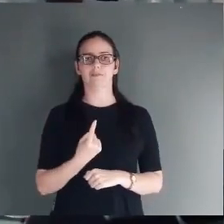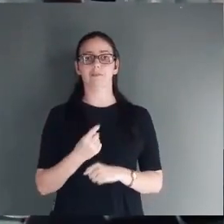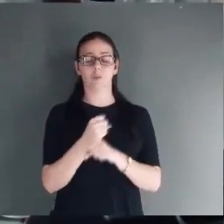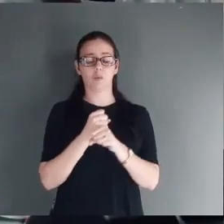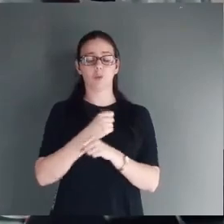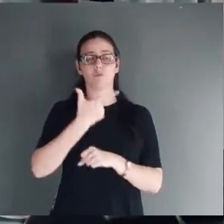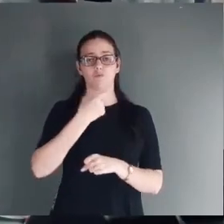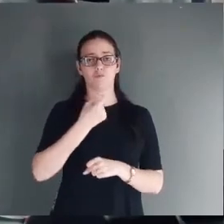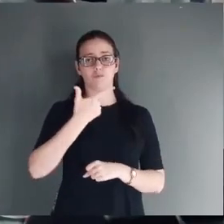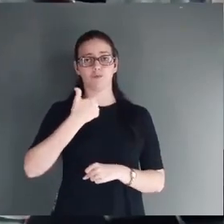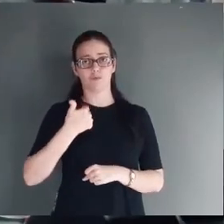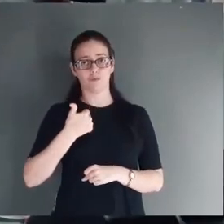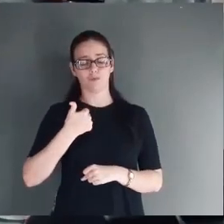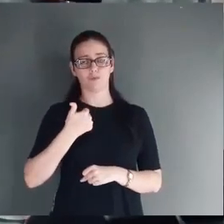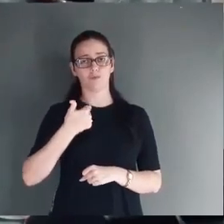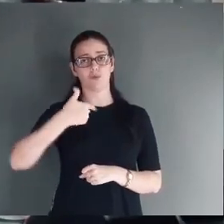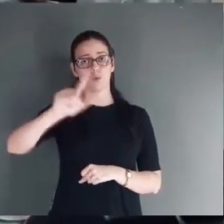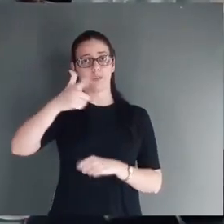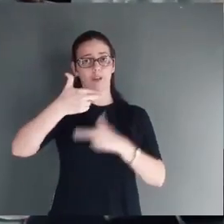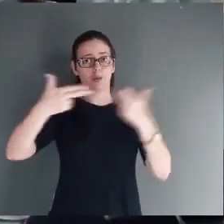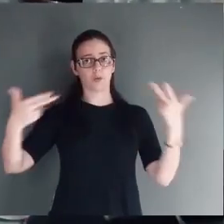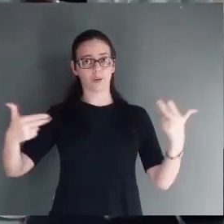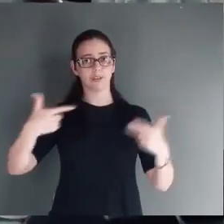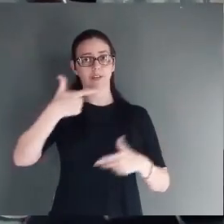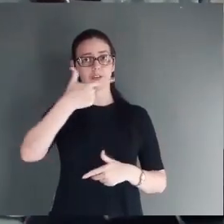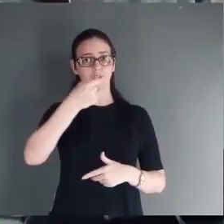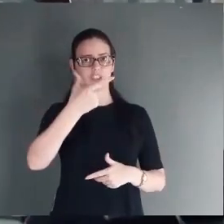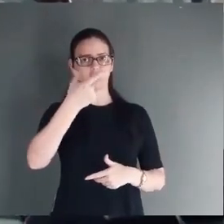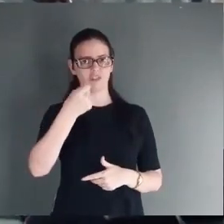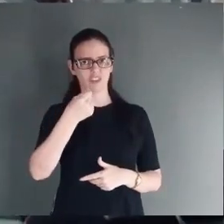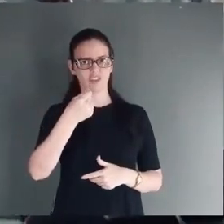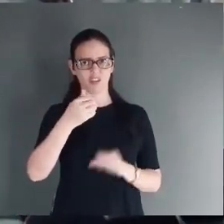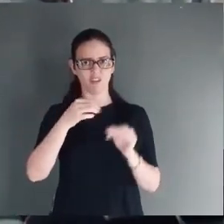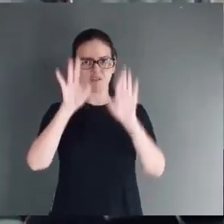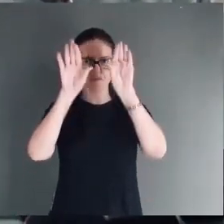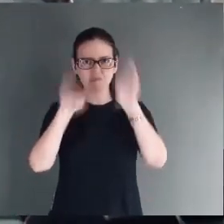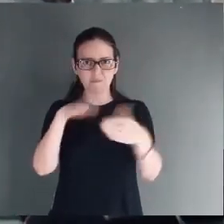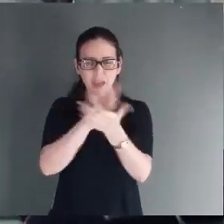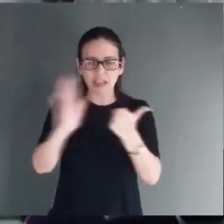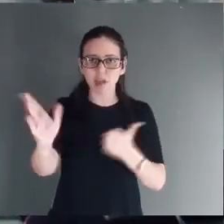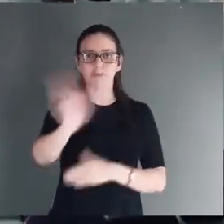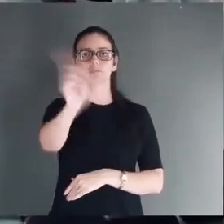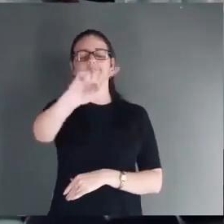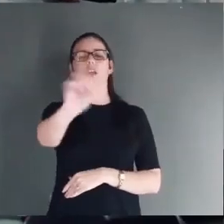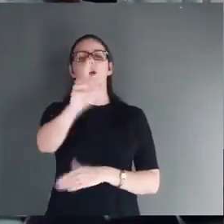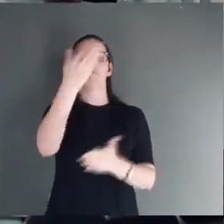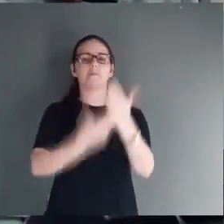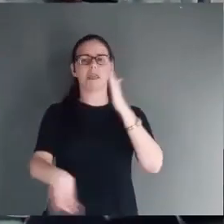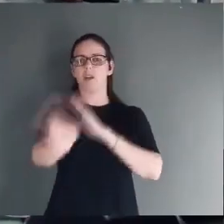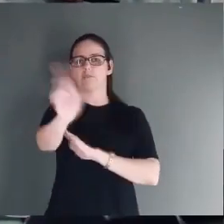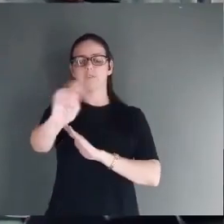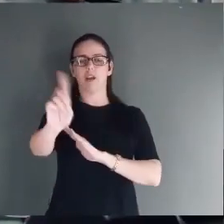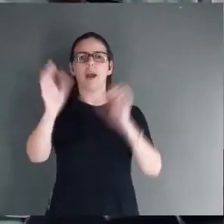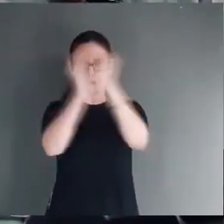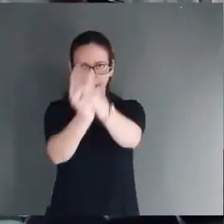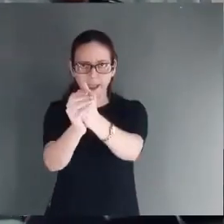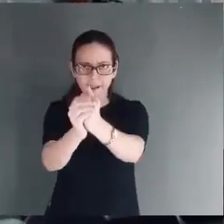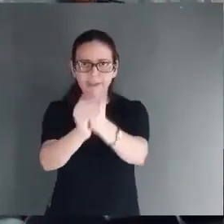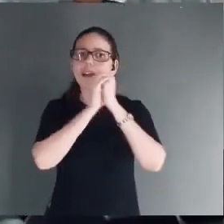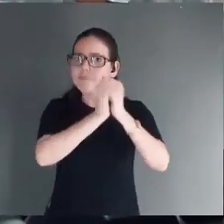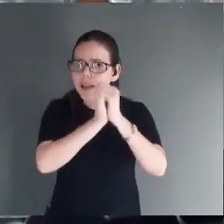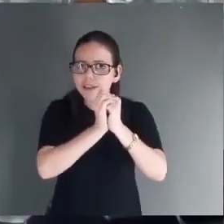de dois mil e vinte e um E outra coisa Dois mil e vinte Não foi um ano perdido Não foi Não foi Posso ouvir um amém